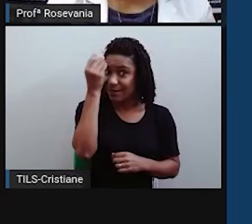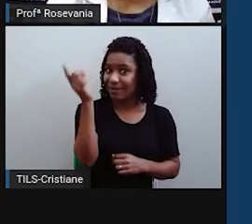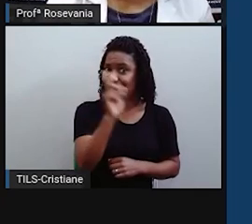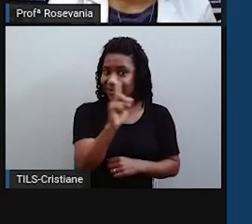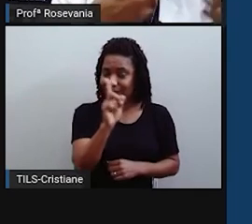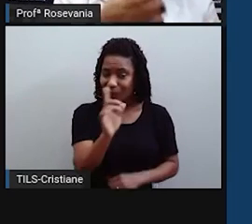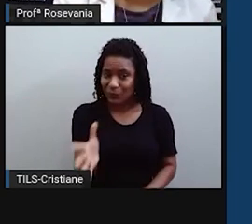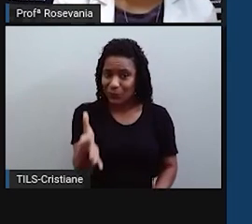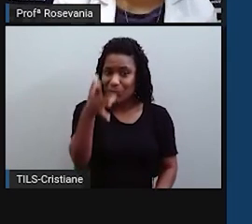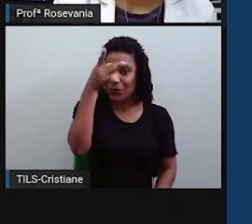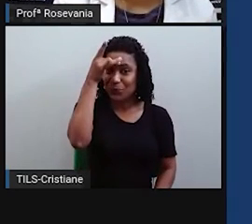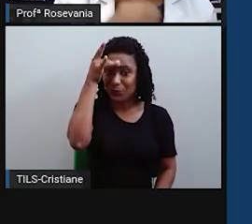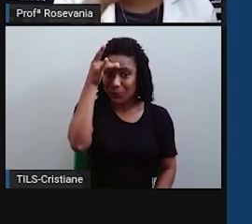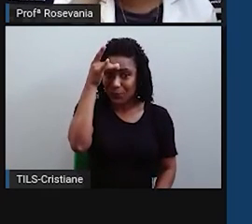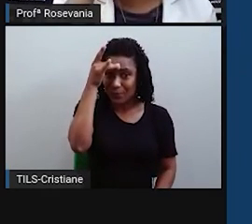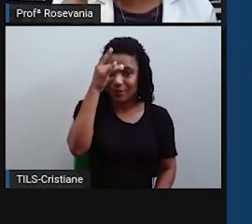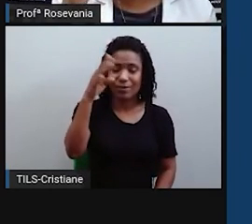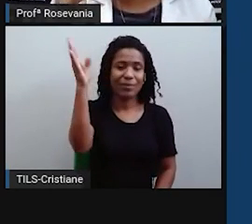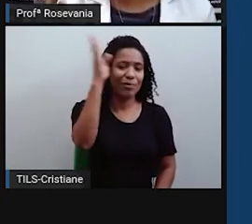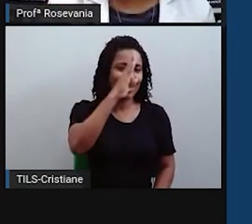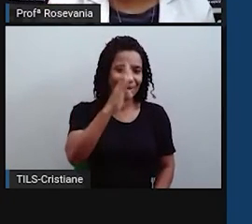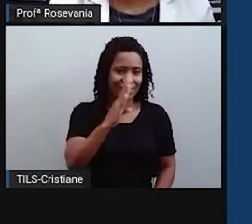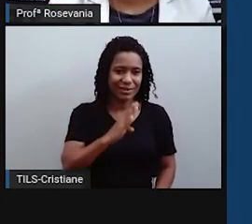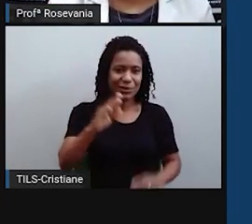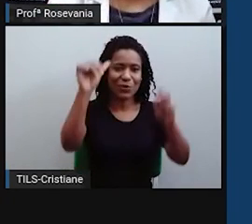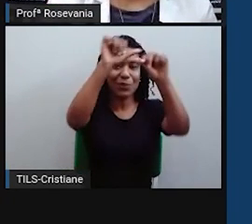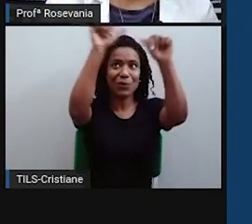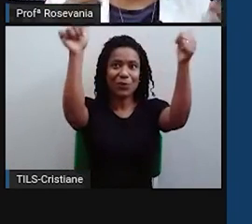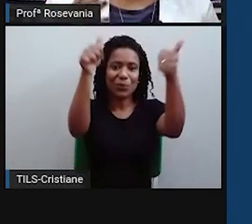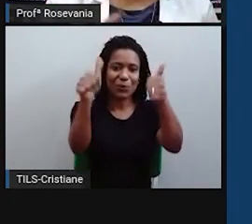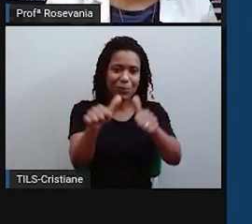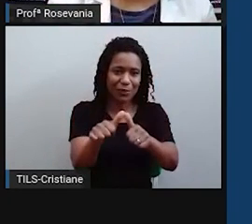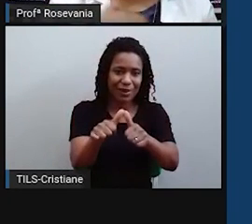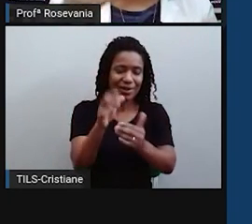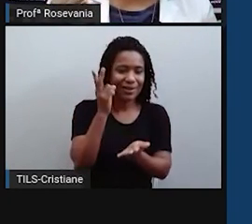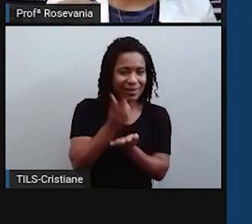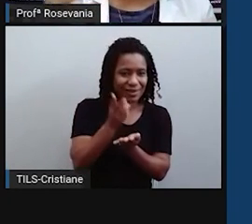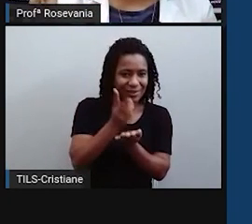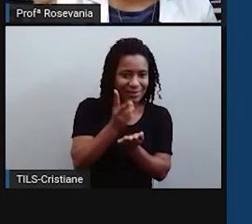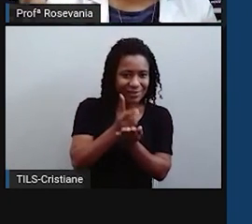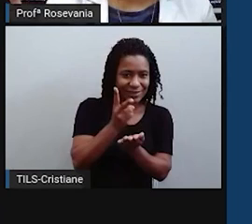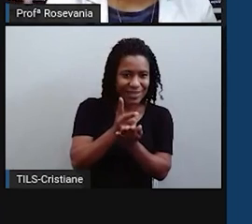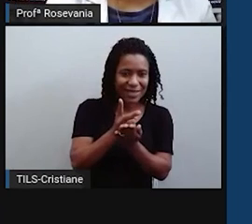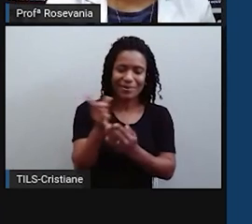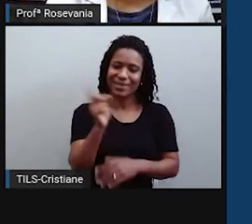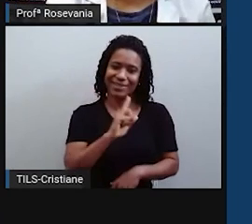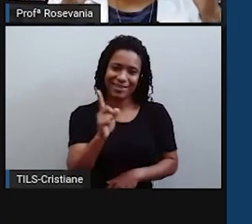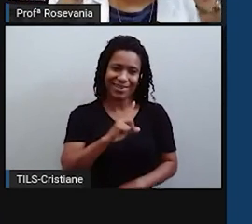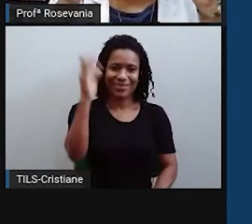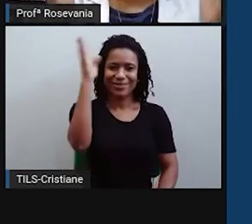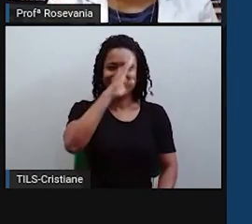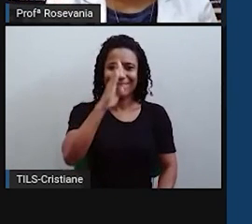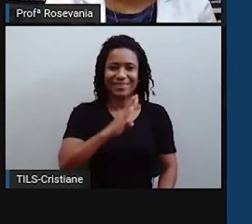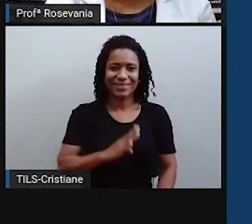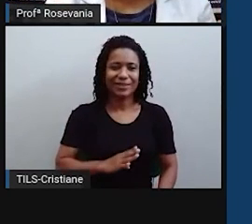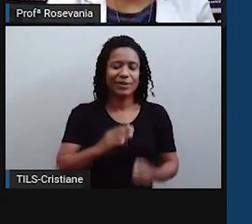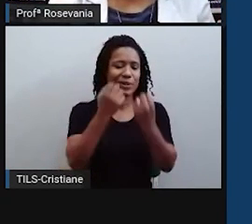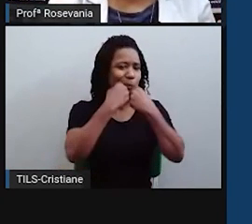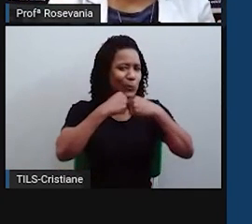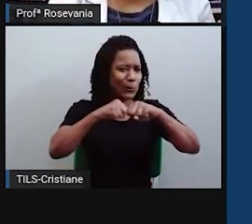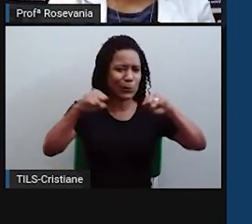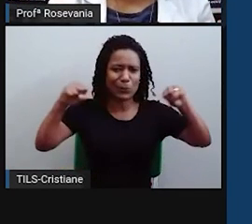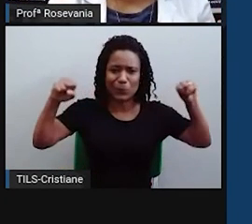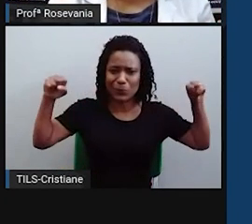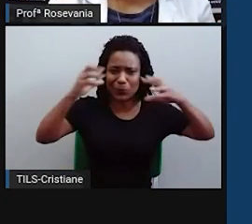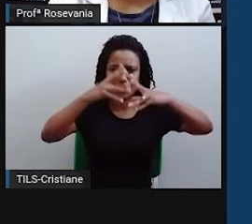o nosso Brasil nem sempre foi do jeito que ele está hoje, ele veio crescendo ao longo do tempo, que antes a gente só tinha,